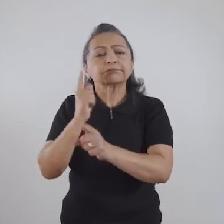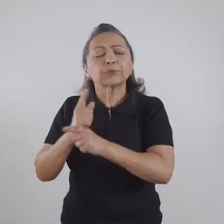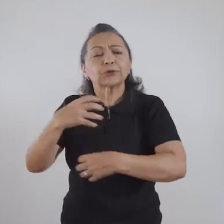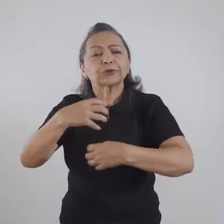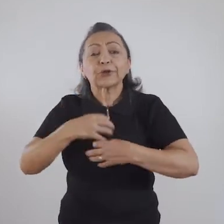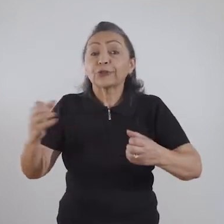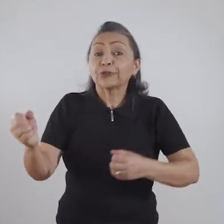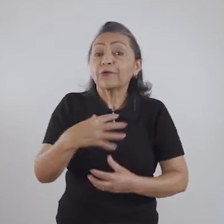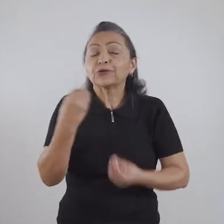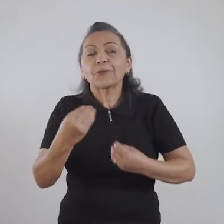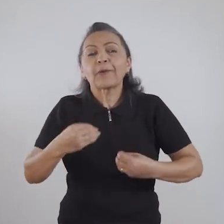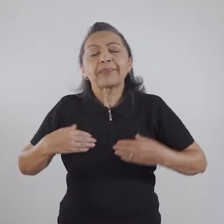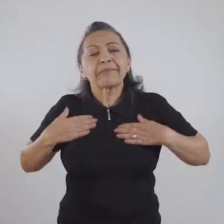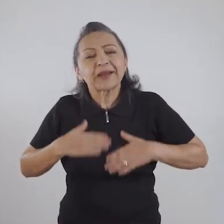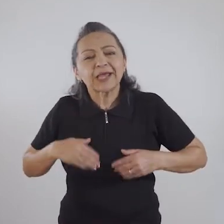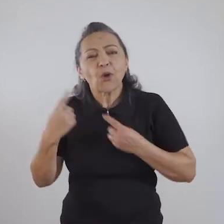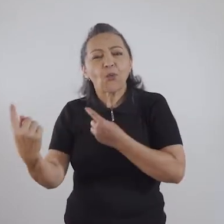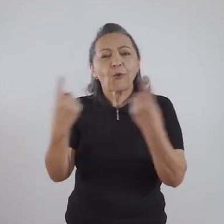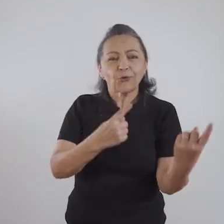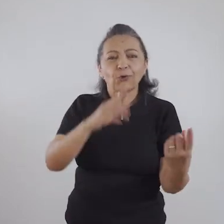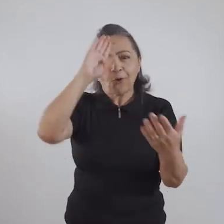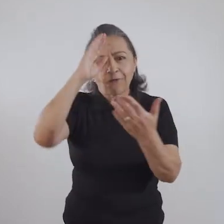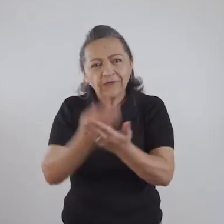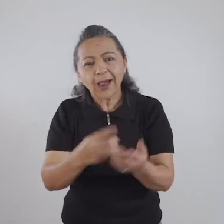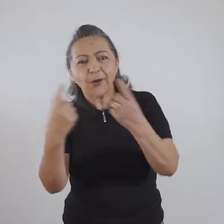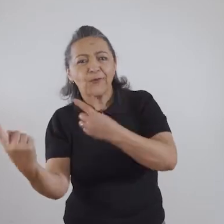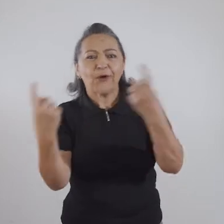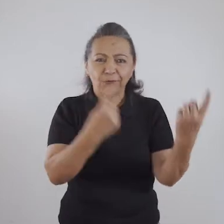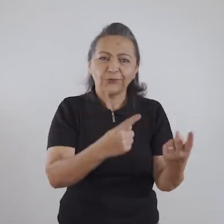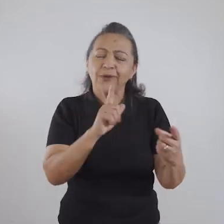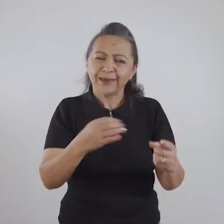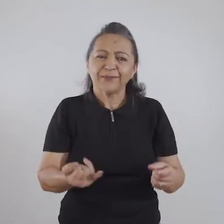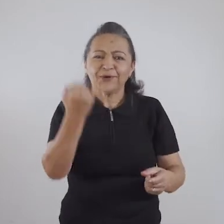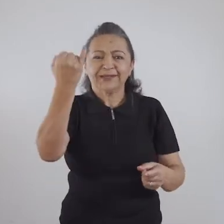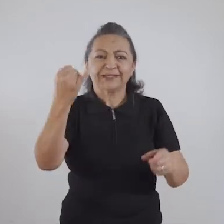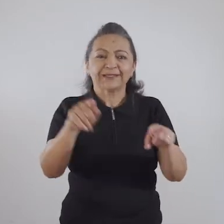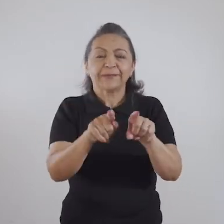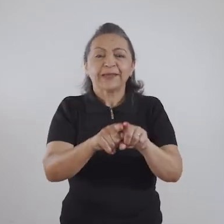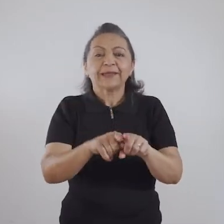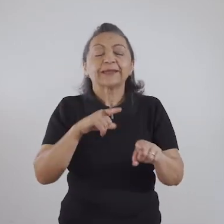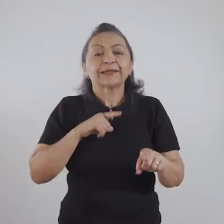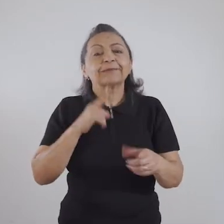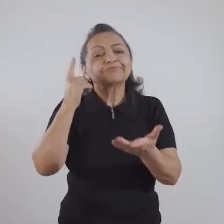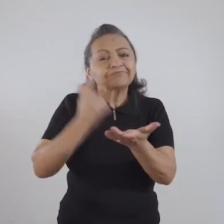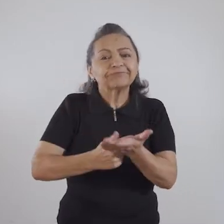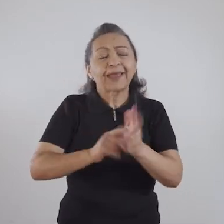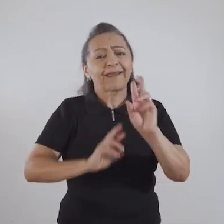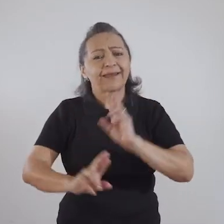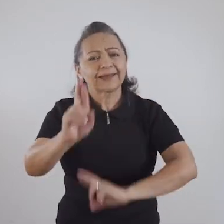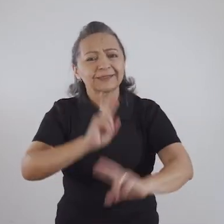novas formas de um satisfazer o outro, de um confiar no outro. Então é muito importante que também sejam